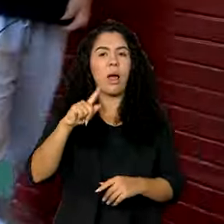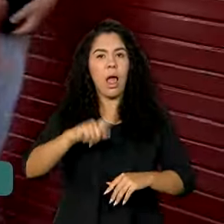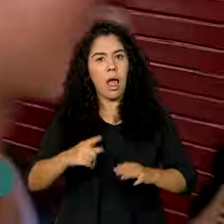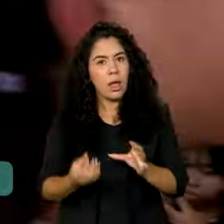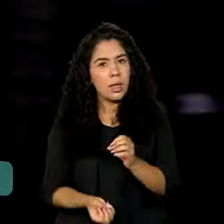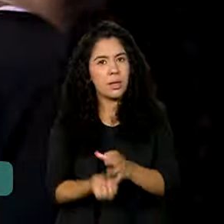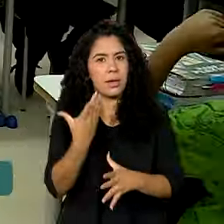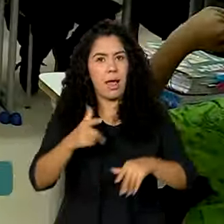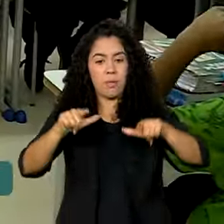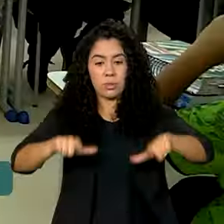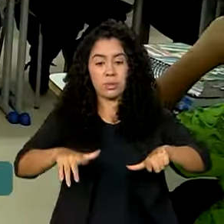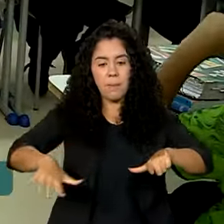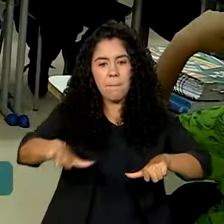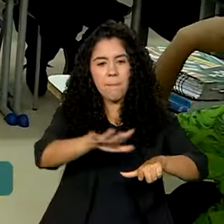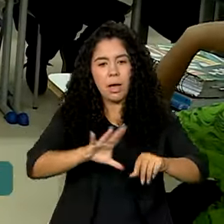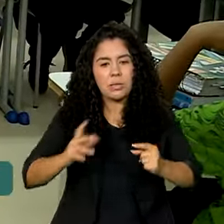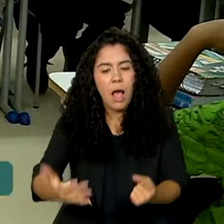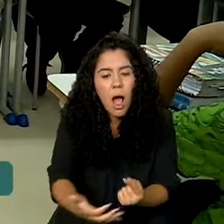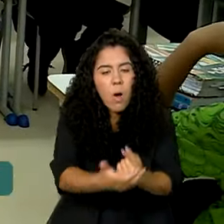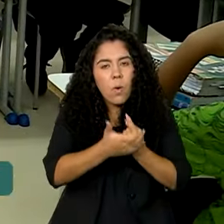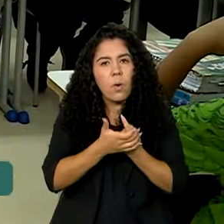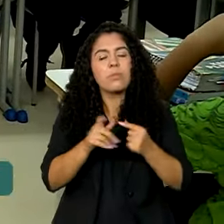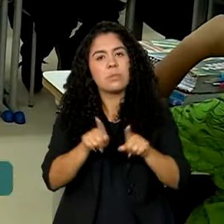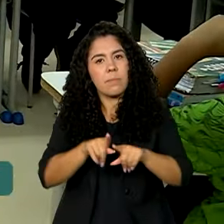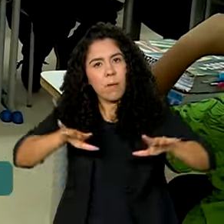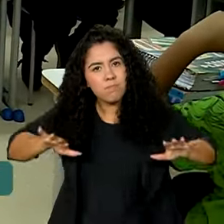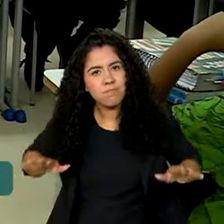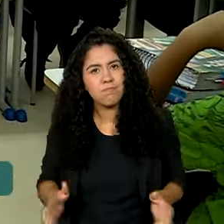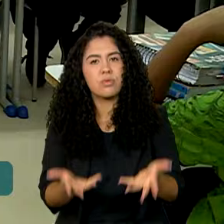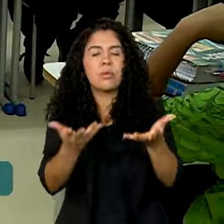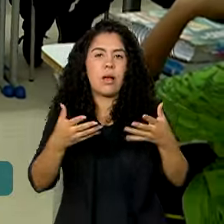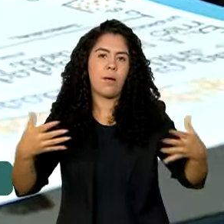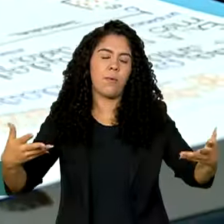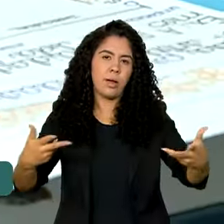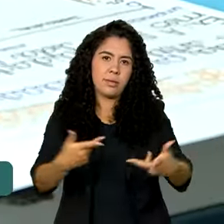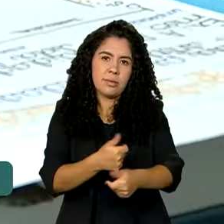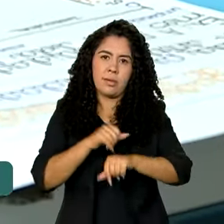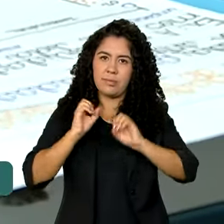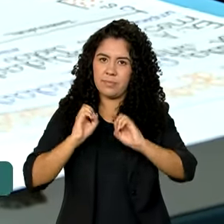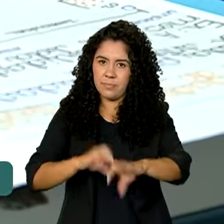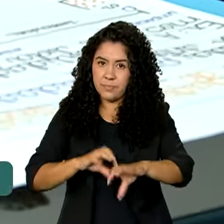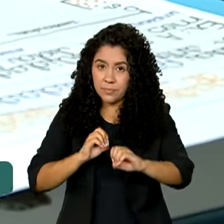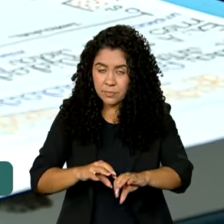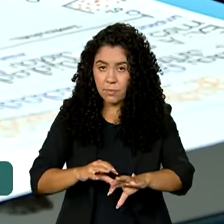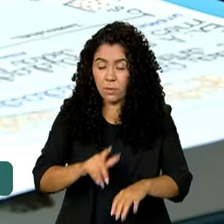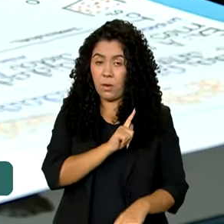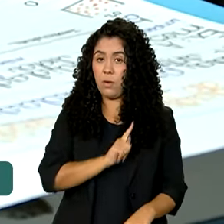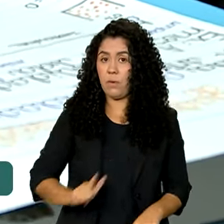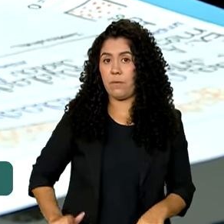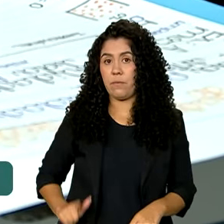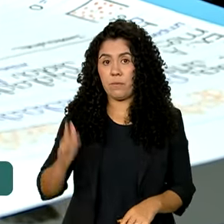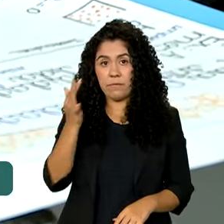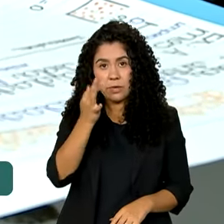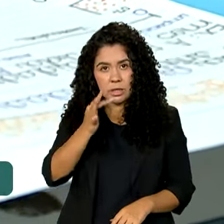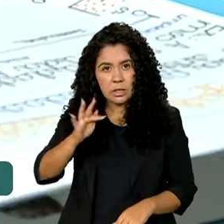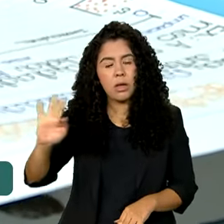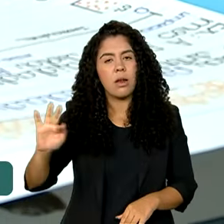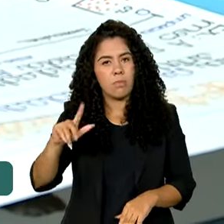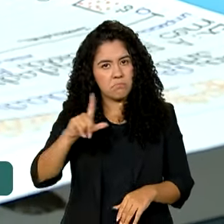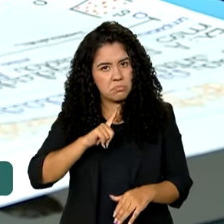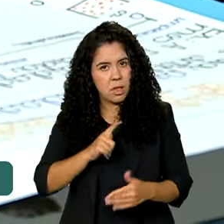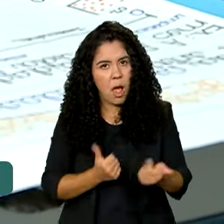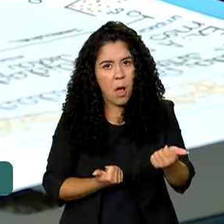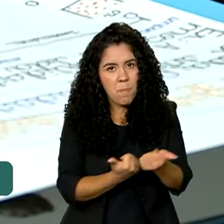acolhedor e impulsionar a qualidade social da educação. O governo federal presta apoio